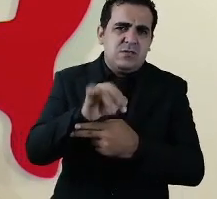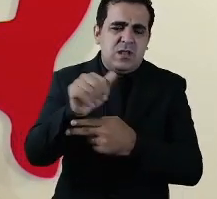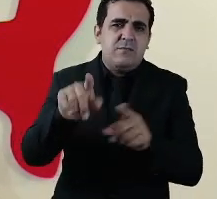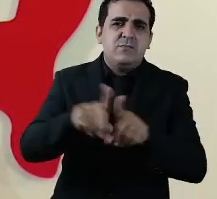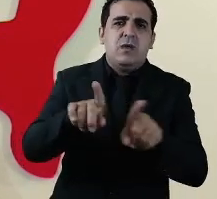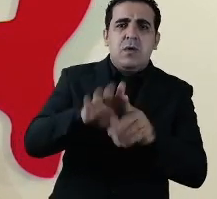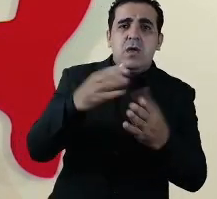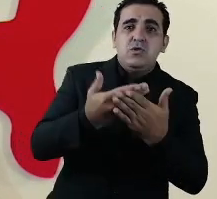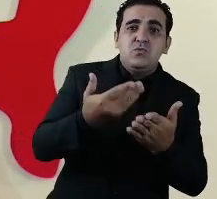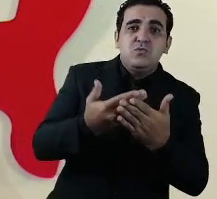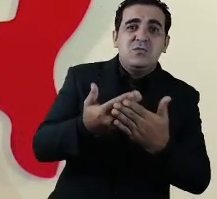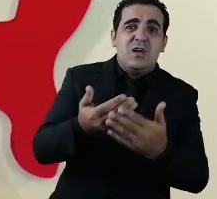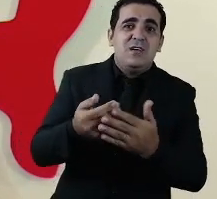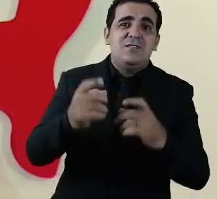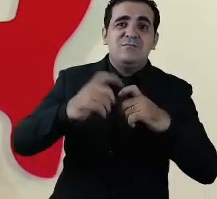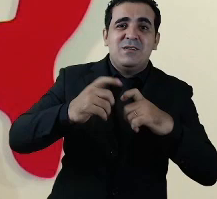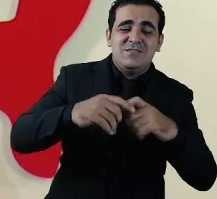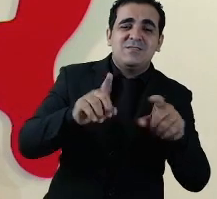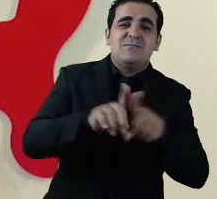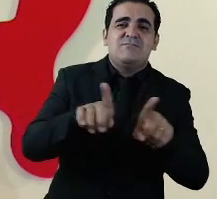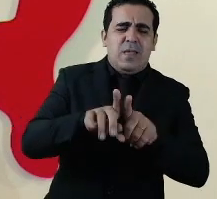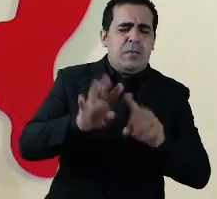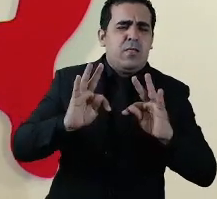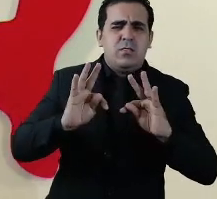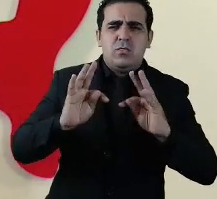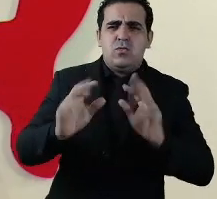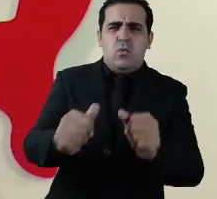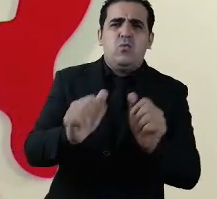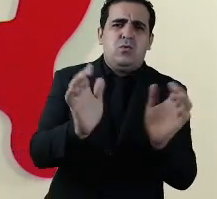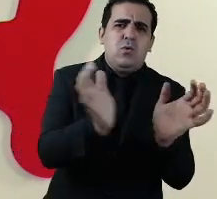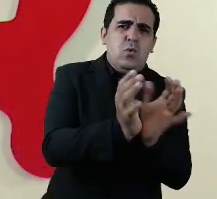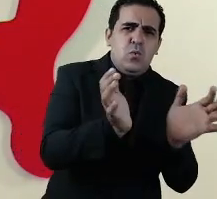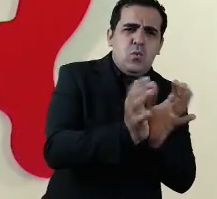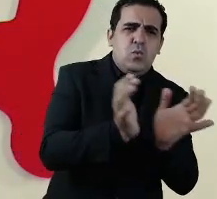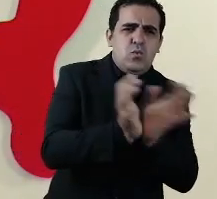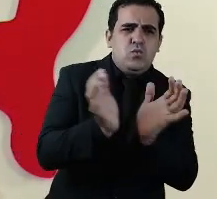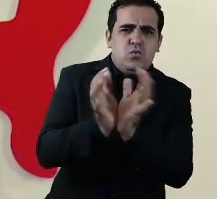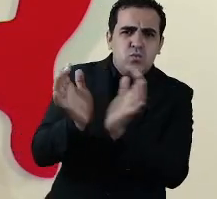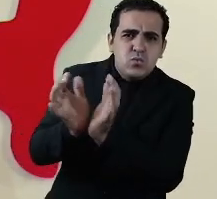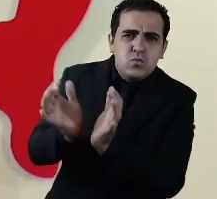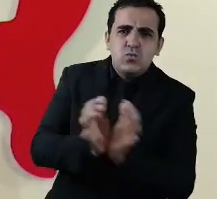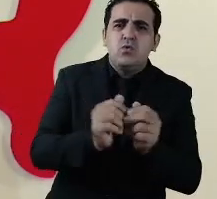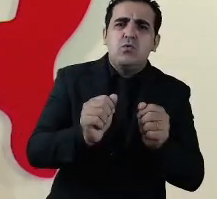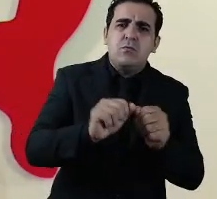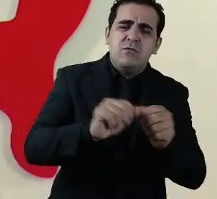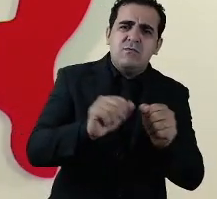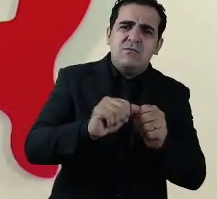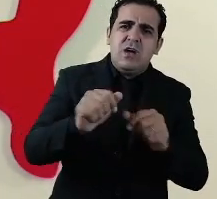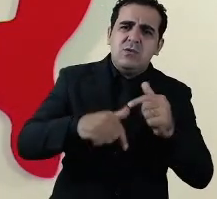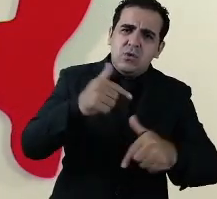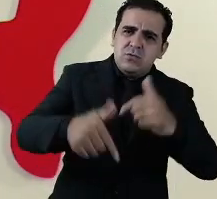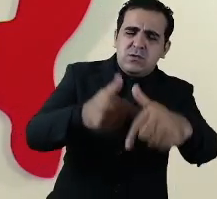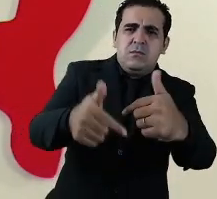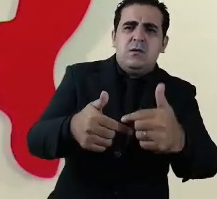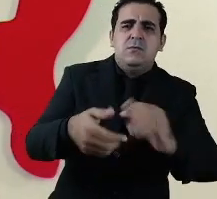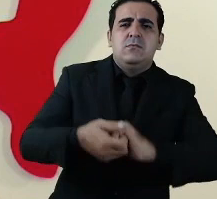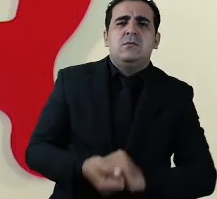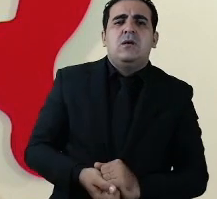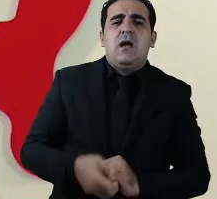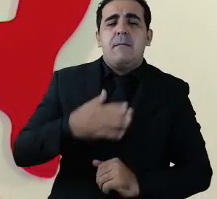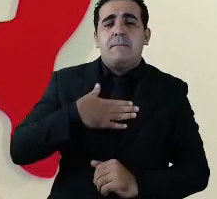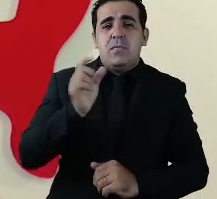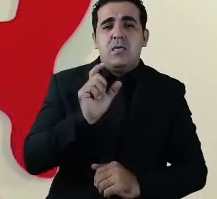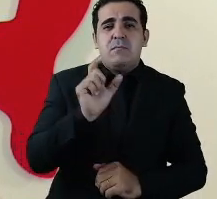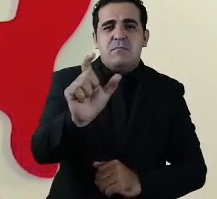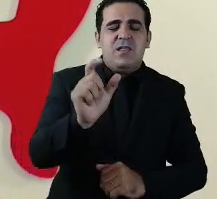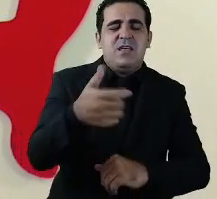Estudantes que têm nos ajudado. Toda essa enorme comunidade que movimenta os nossos serviços essenciais a